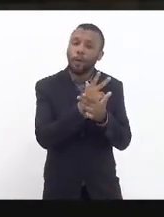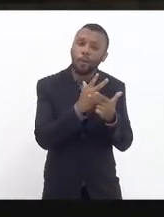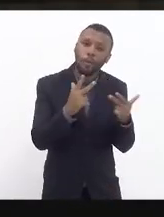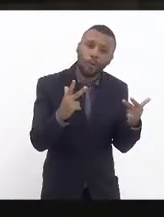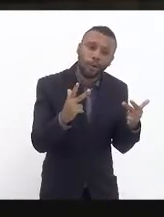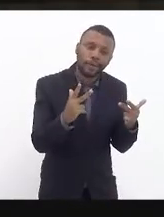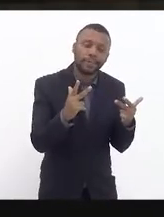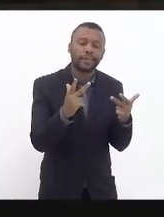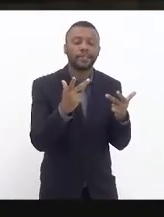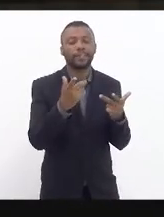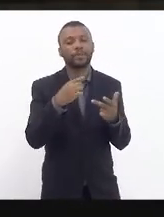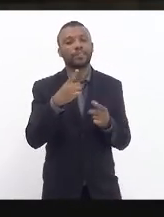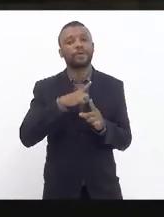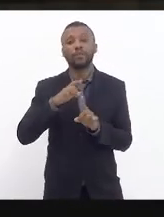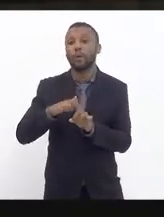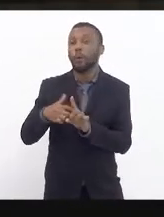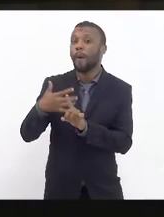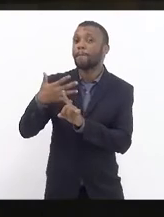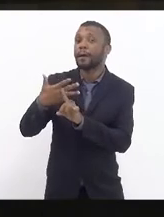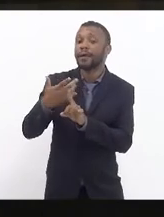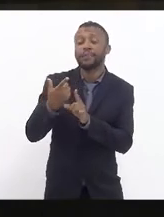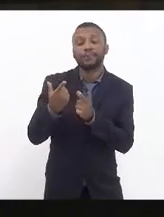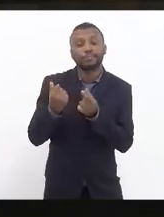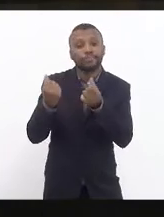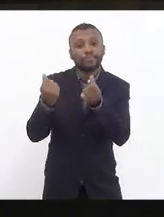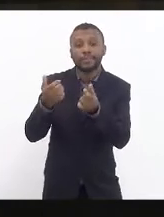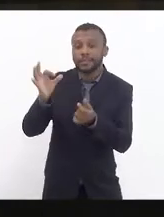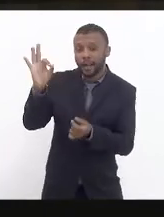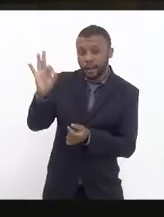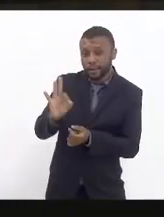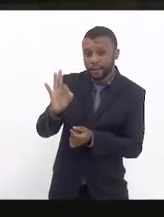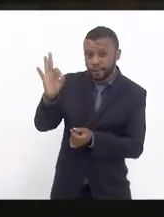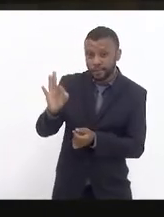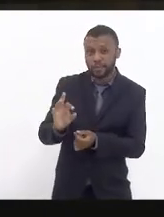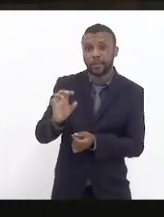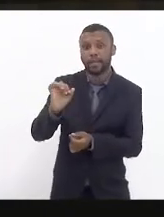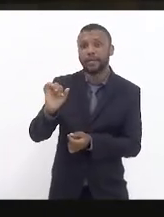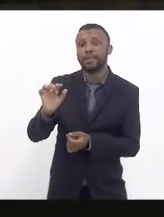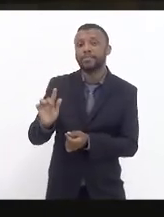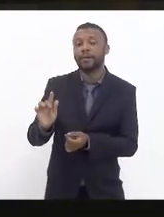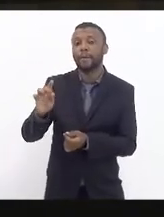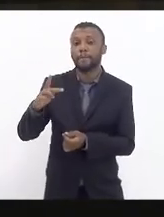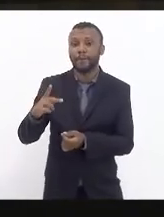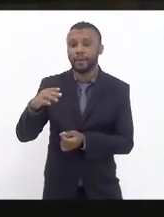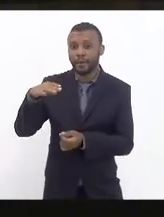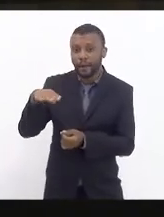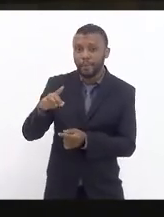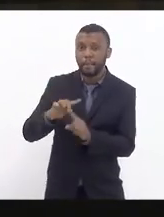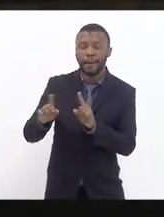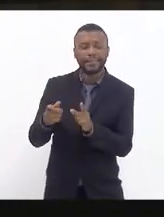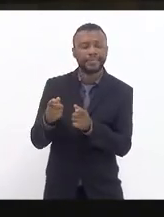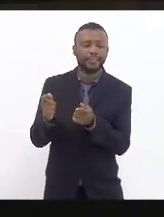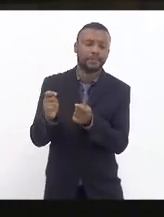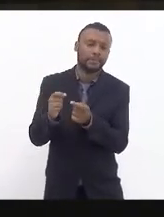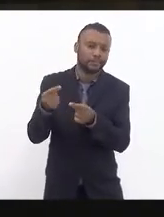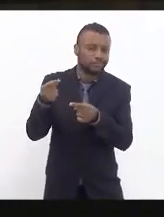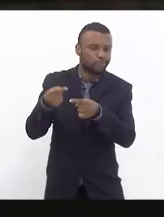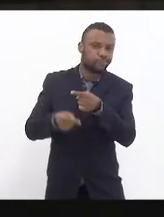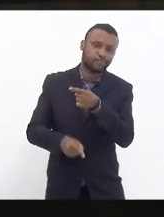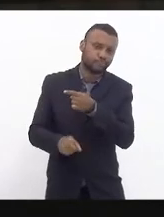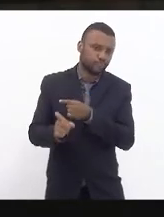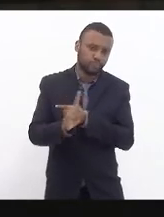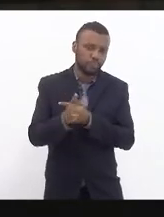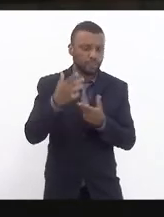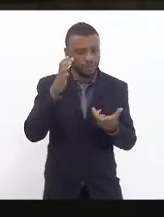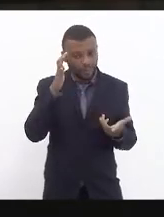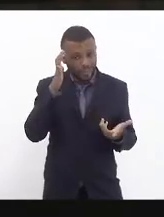um aumento em cima do valor da alíquota do IGPM mas isso não existe então a realidade nossa é muito cruel eu